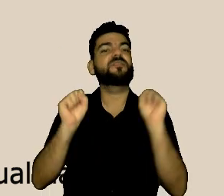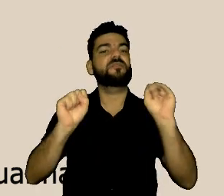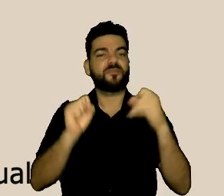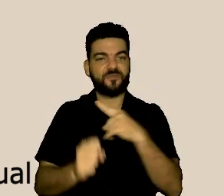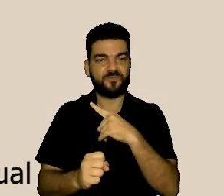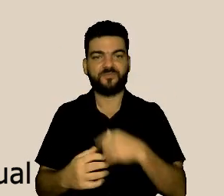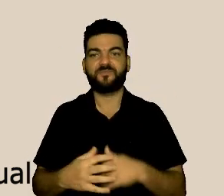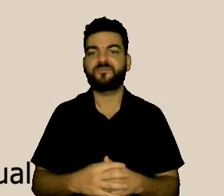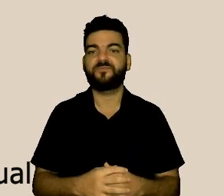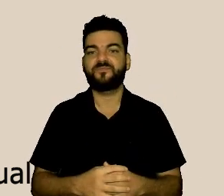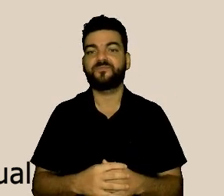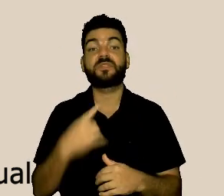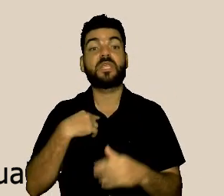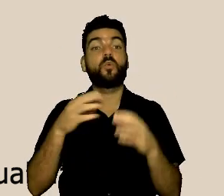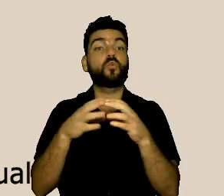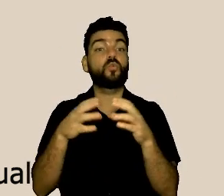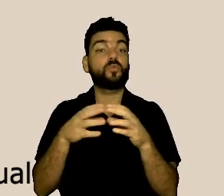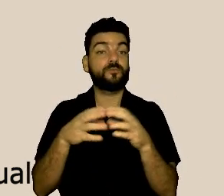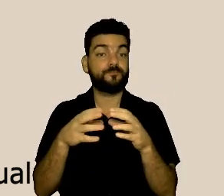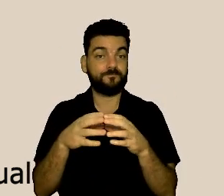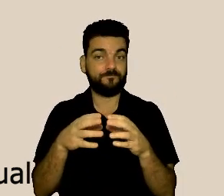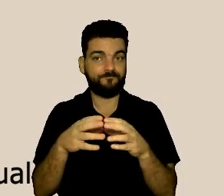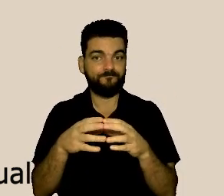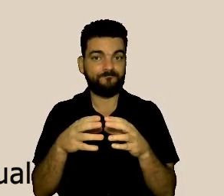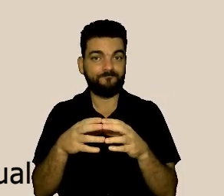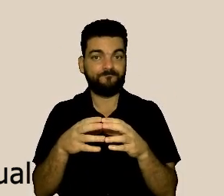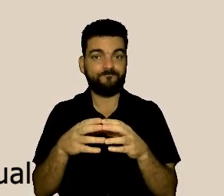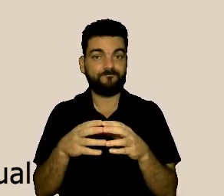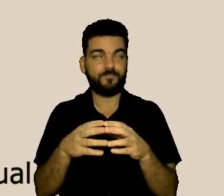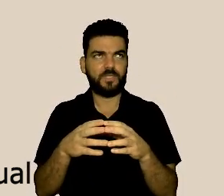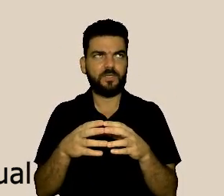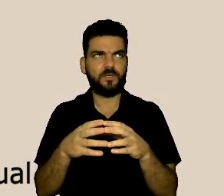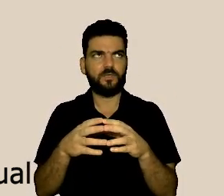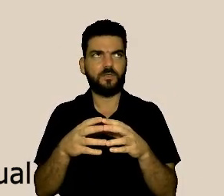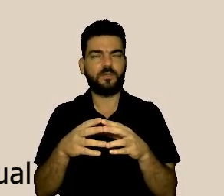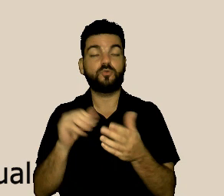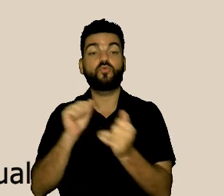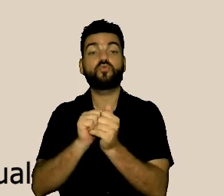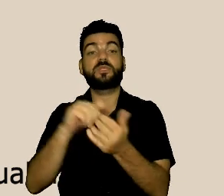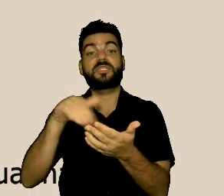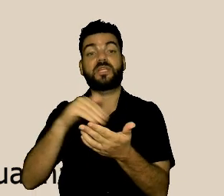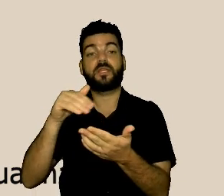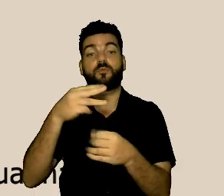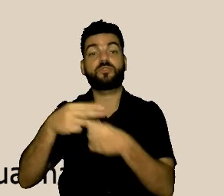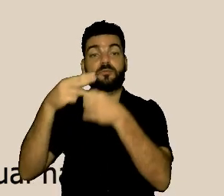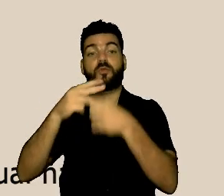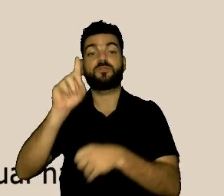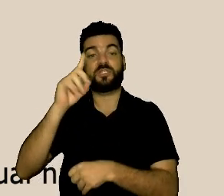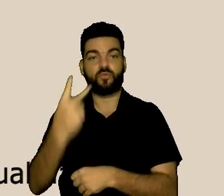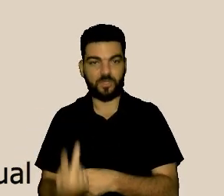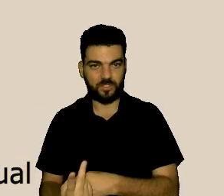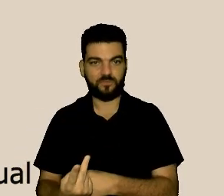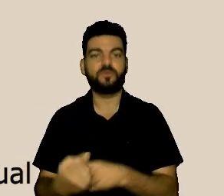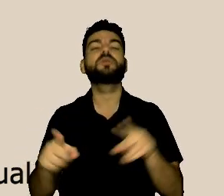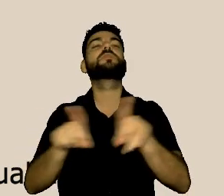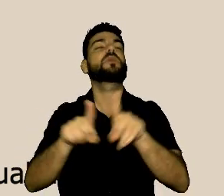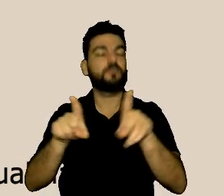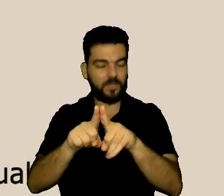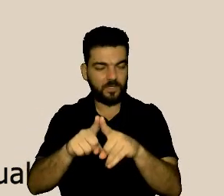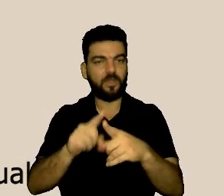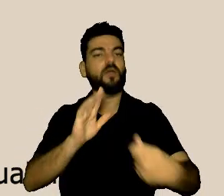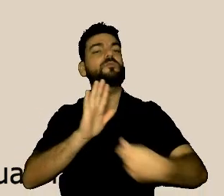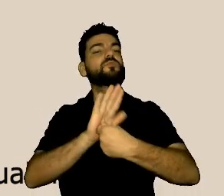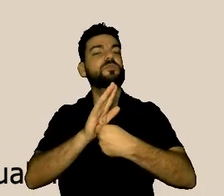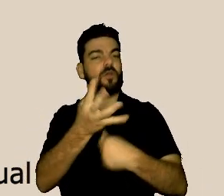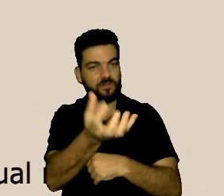ligada à Secretaria Municipal de Direitos Humanos que implementa a política pública a partir dos nossos dados.